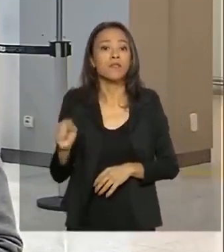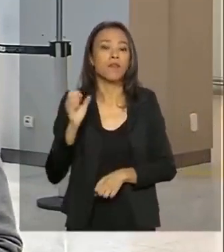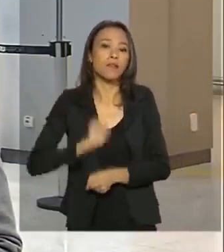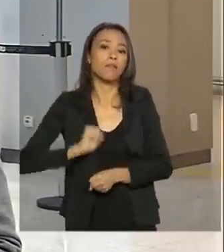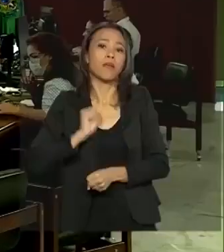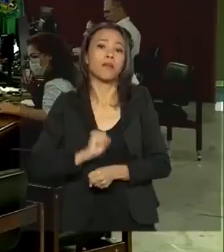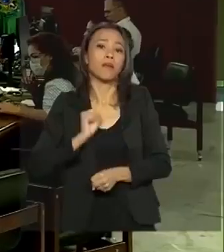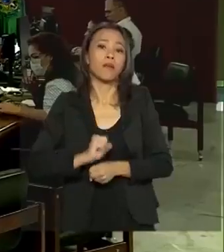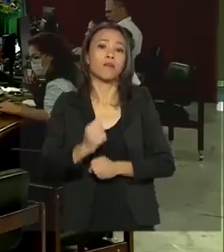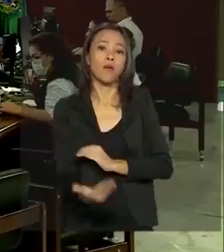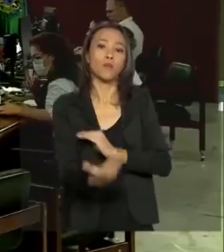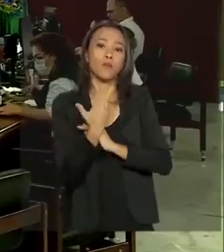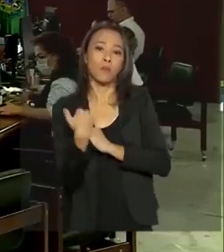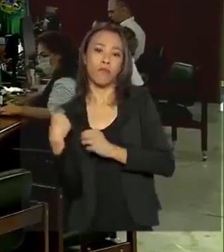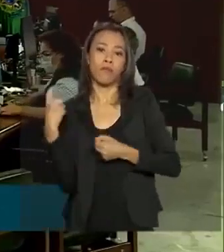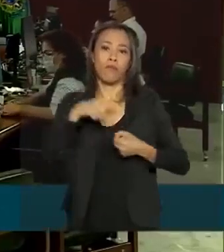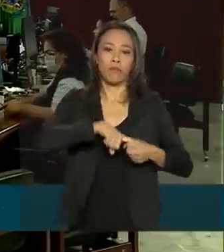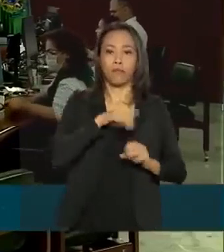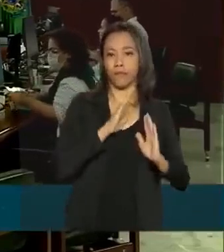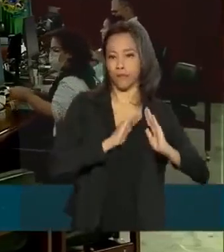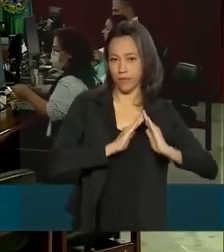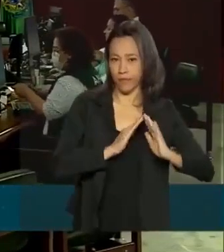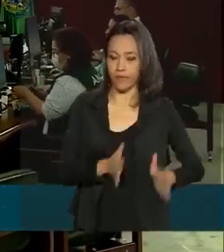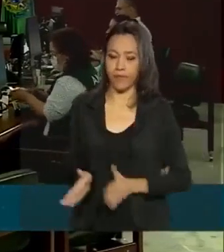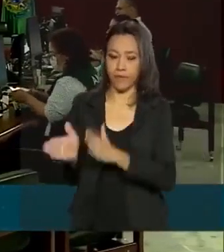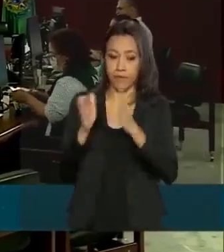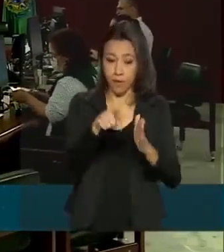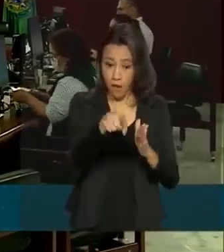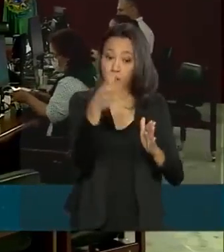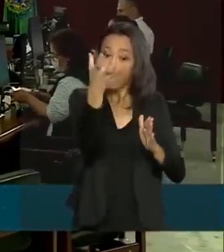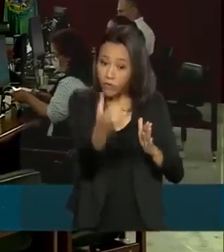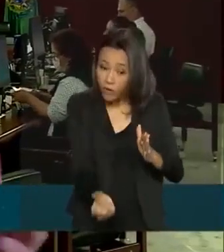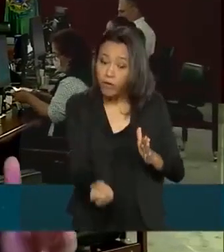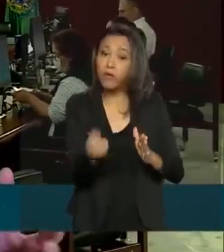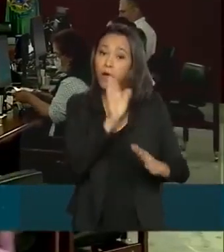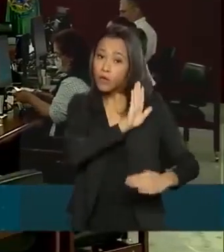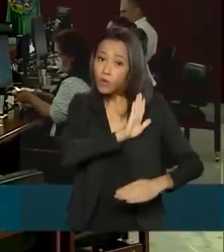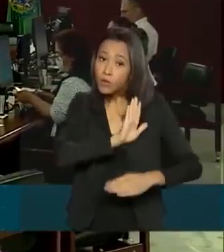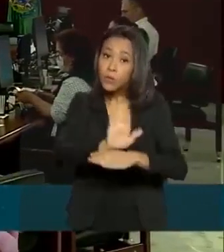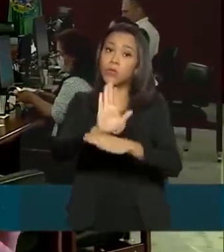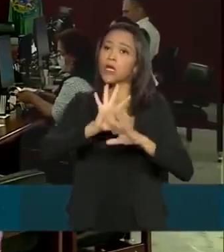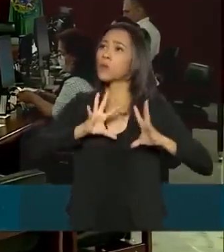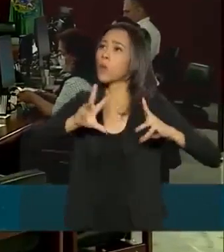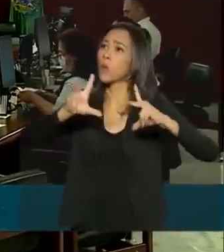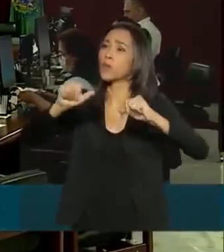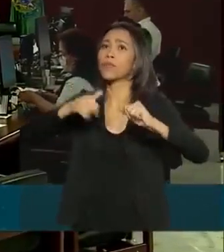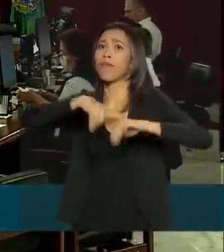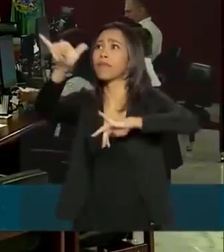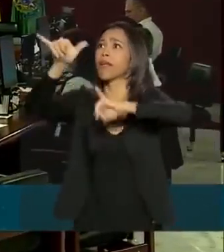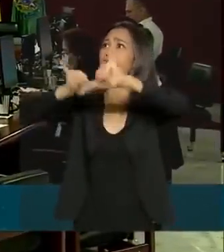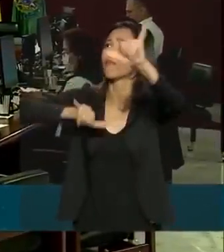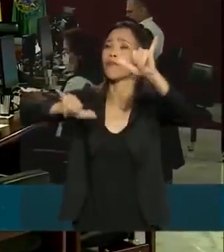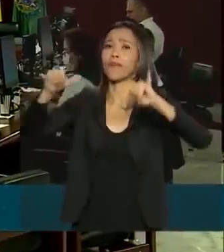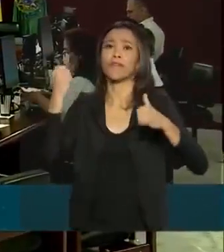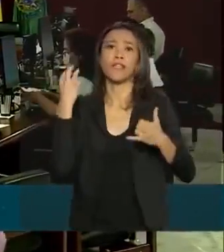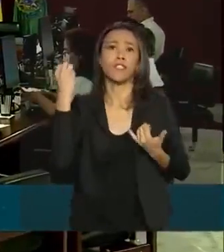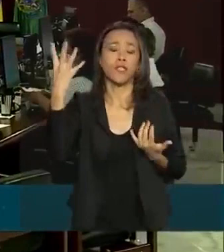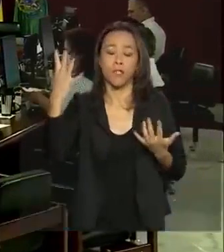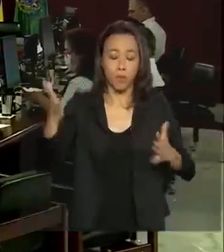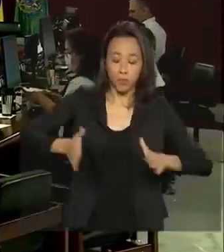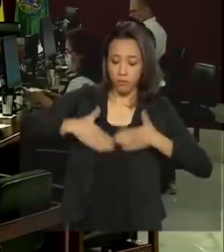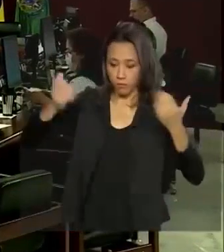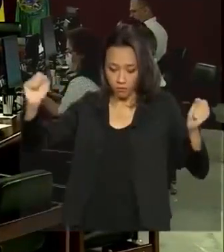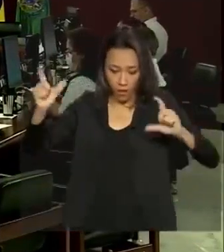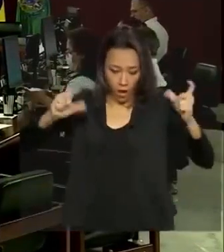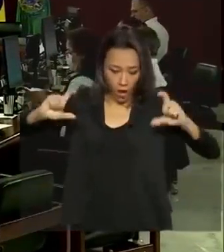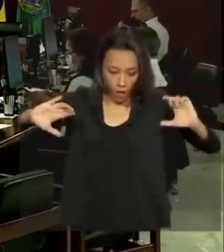voltar para casa. Vamos atender todos os brasileiros que estavam viajando e de repente se viram nessa dificuldade. Quase